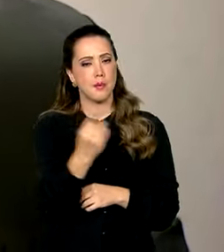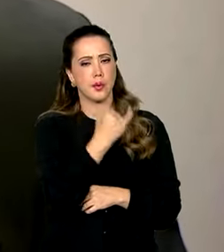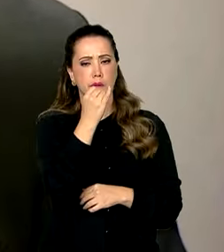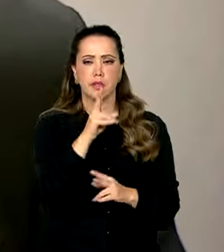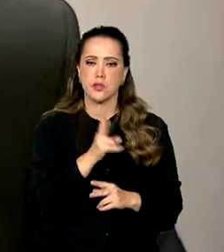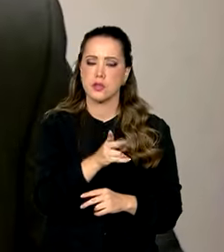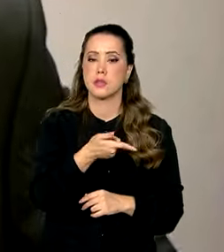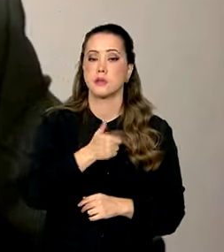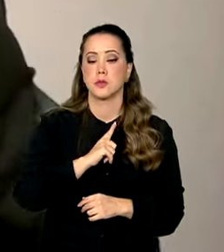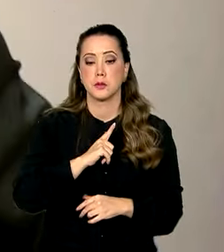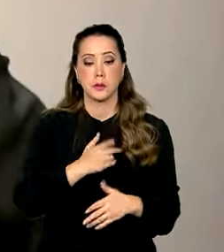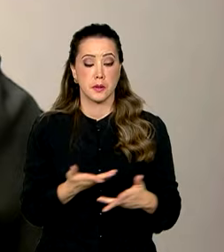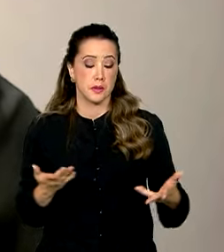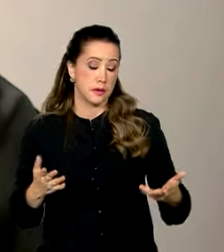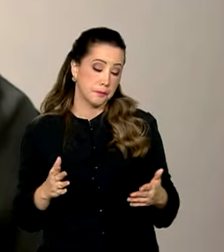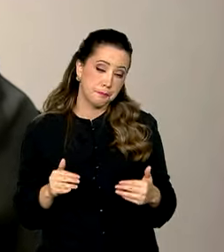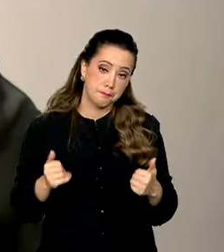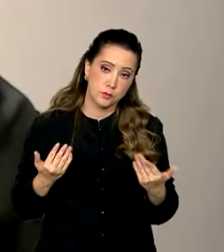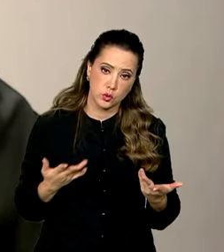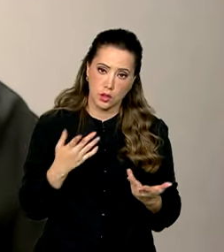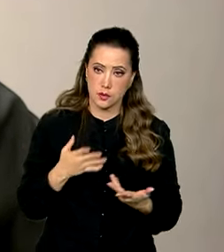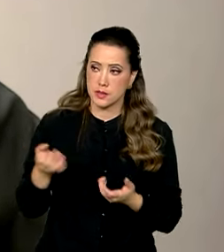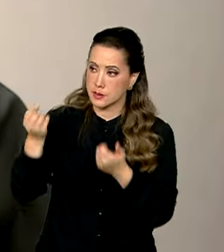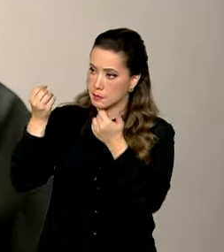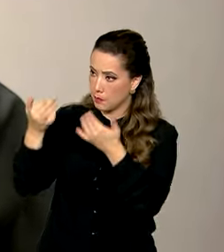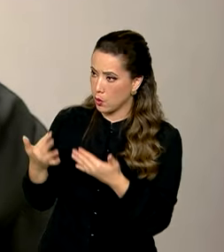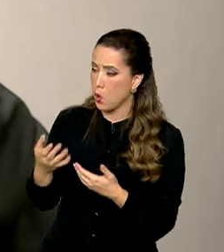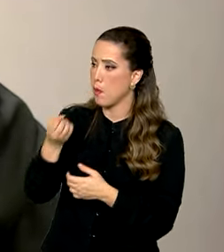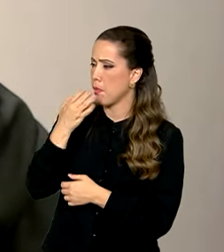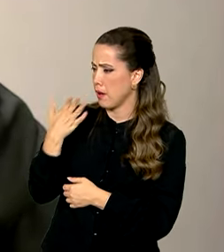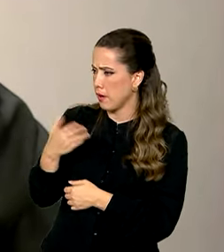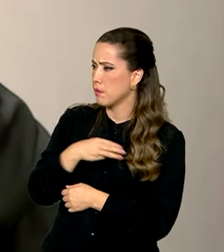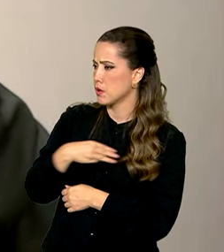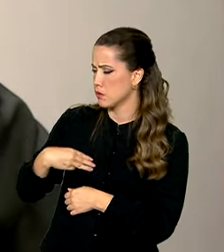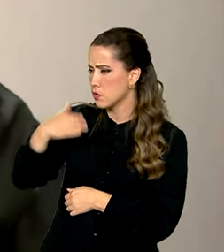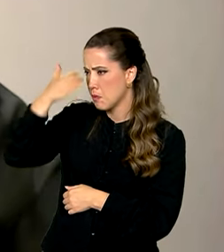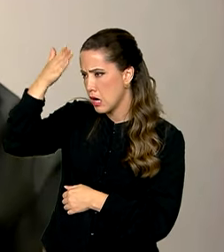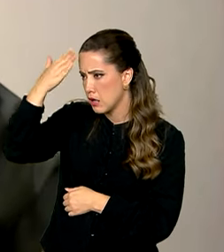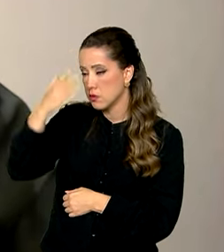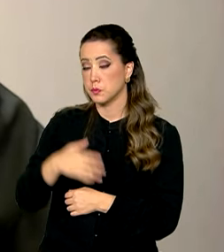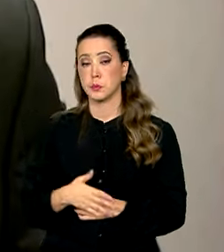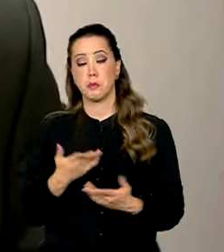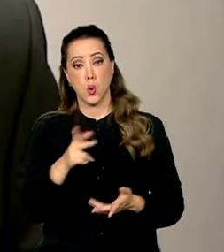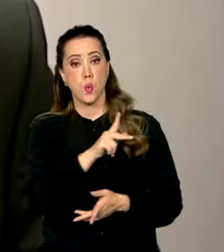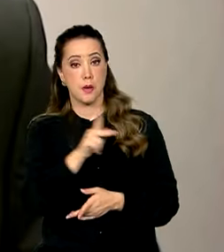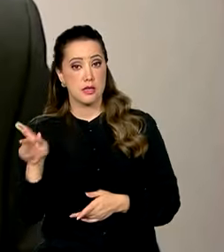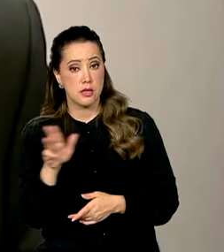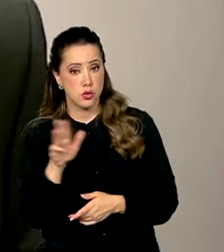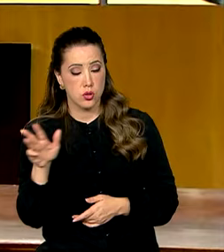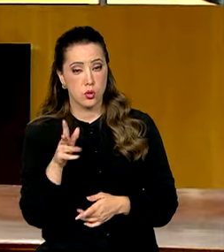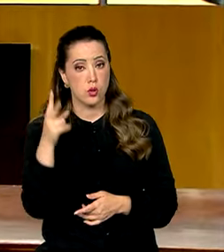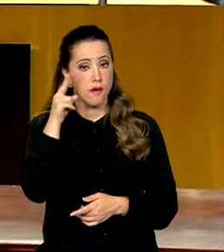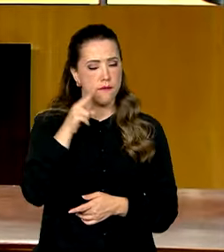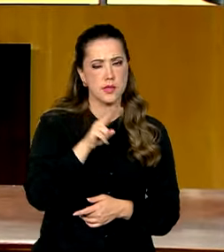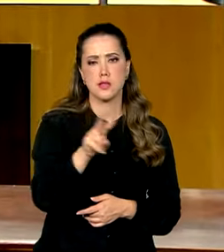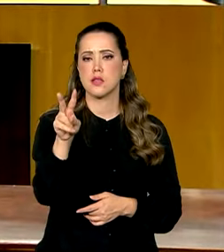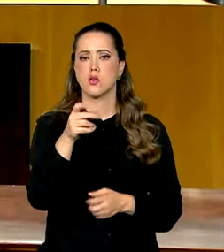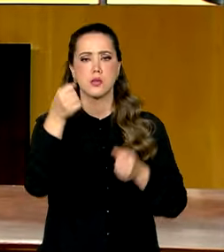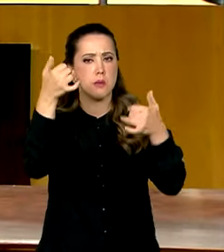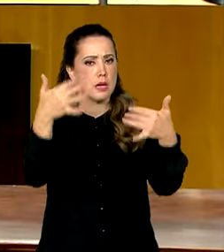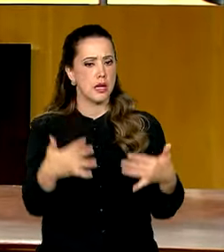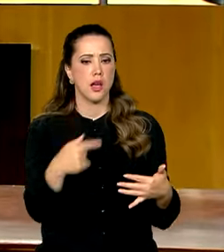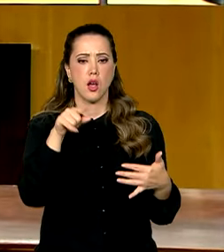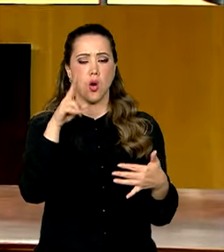crescente. Por isso, você colocou bem, ministro Márcio, que o presidente Lula teve a visão de, olha, é um